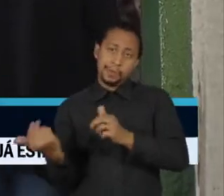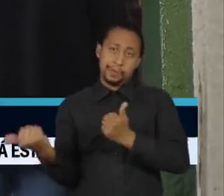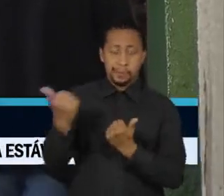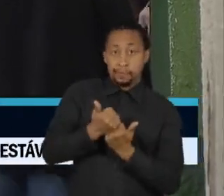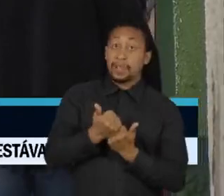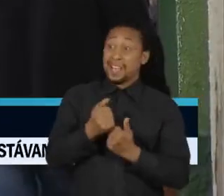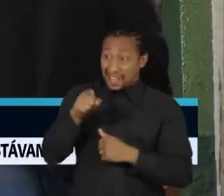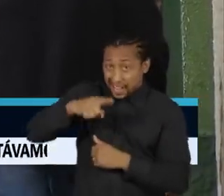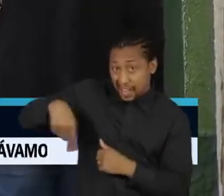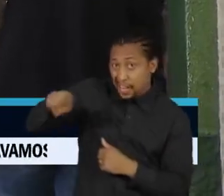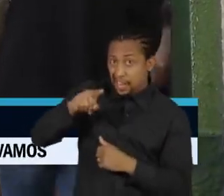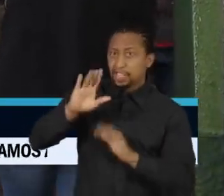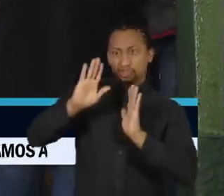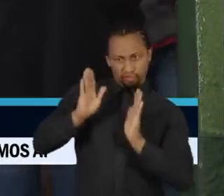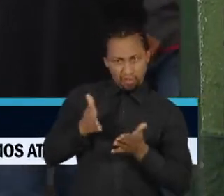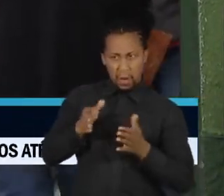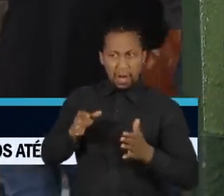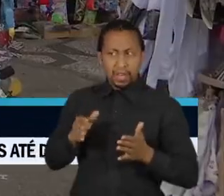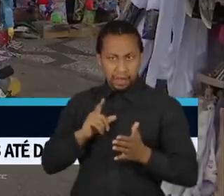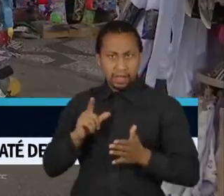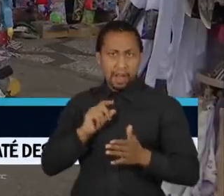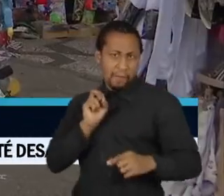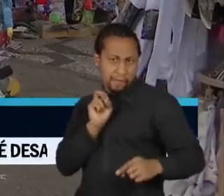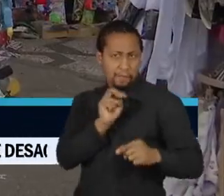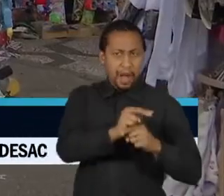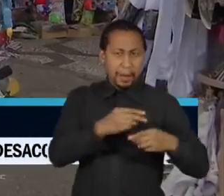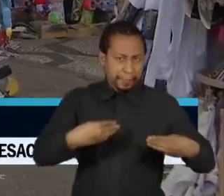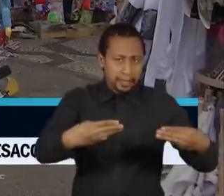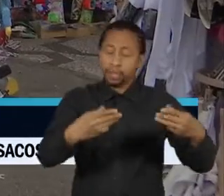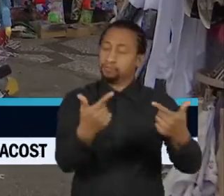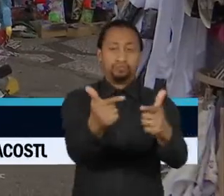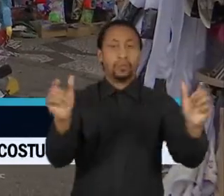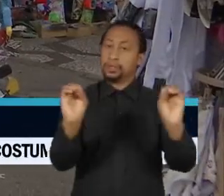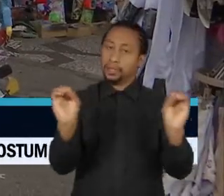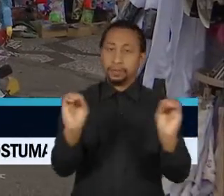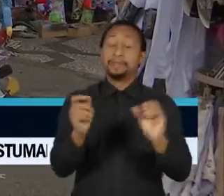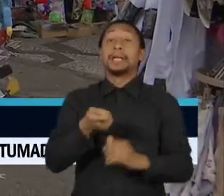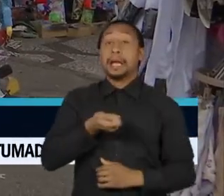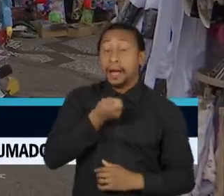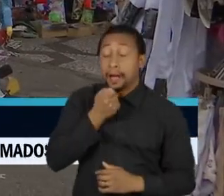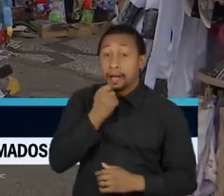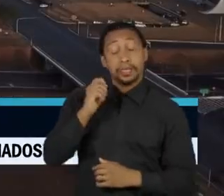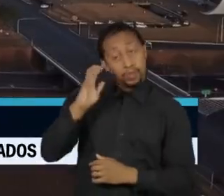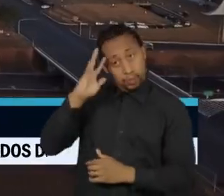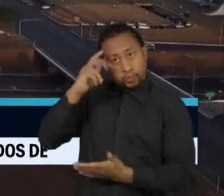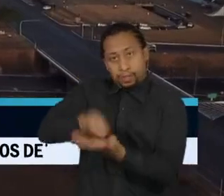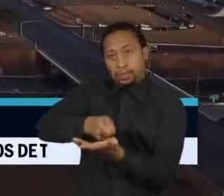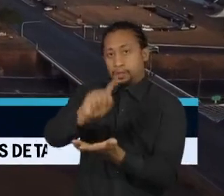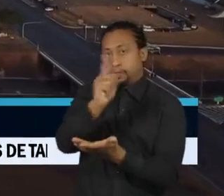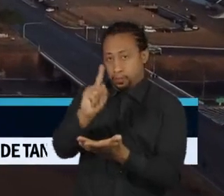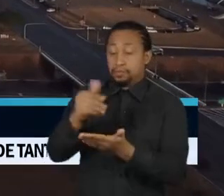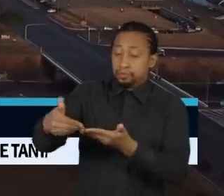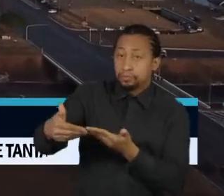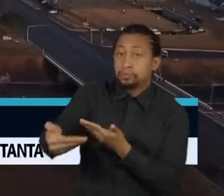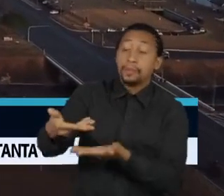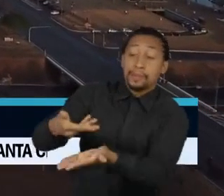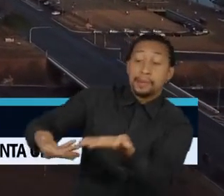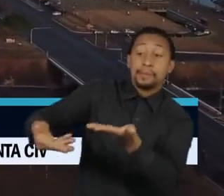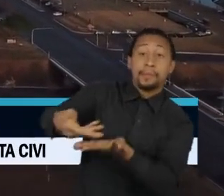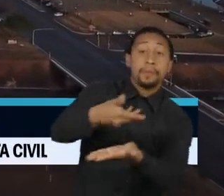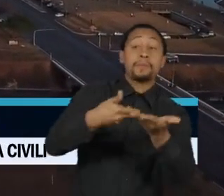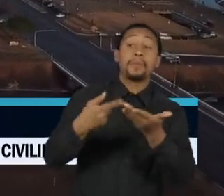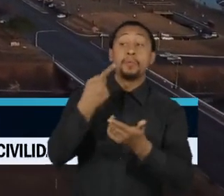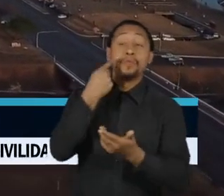que pretende conversar com os diversos setores da sociedade e fazer um governo de reconstrução do país